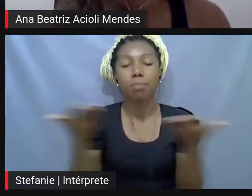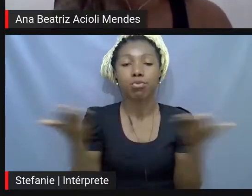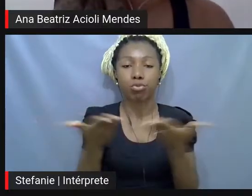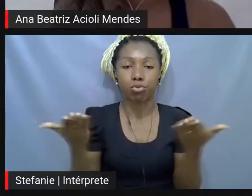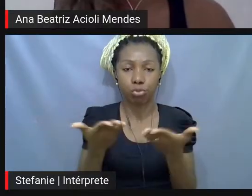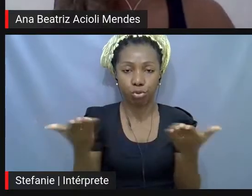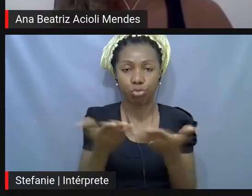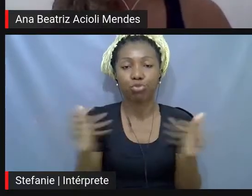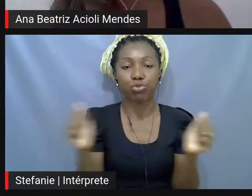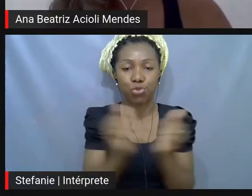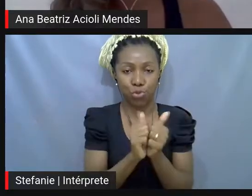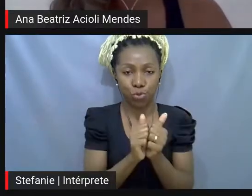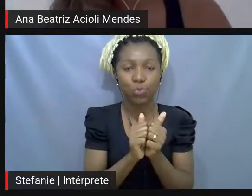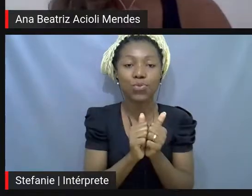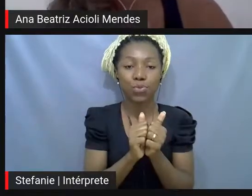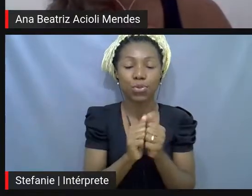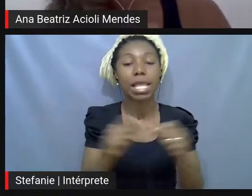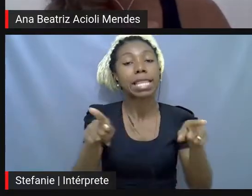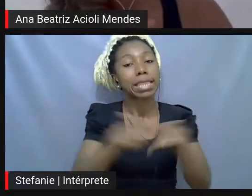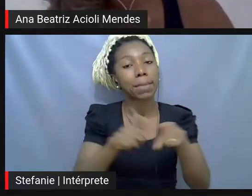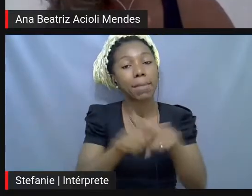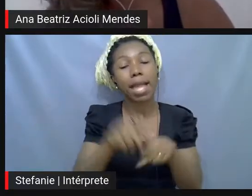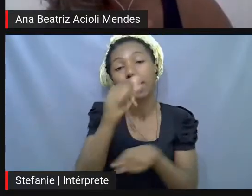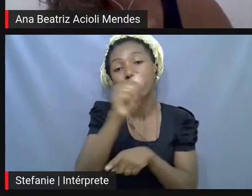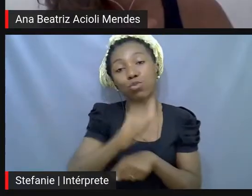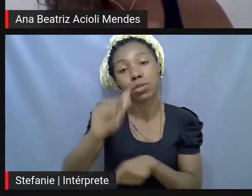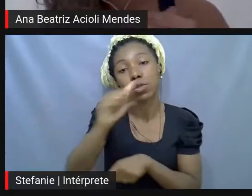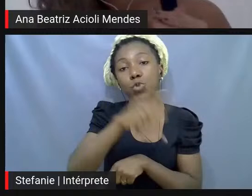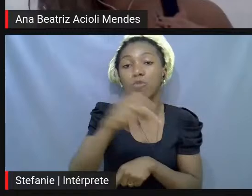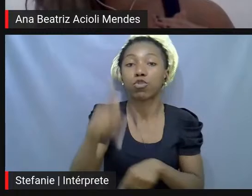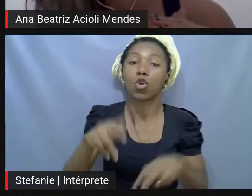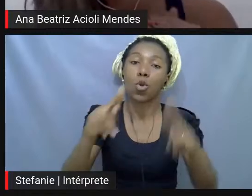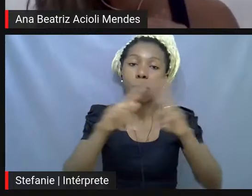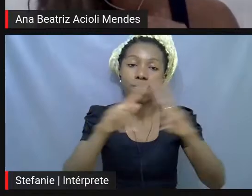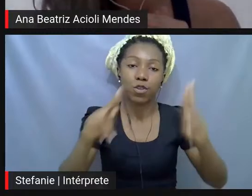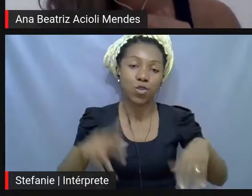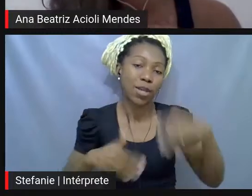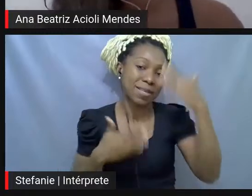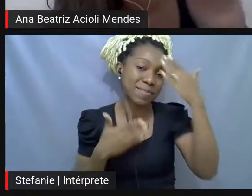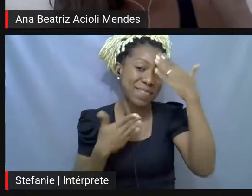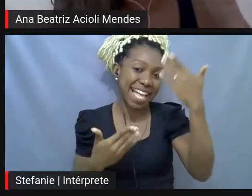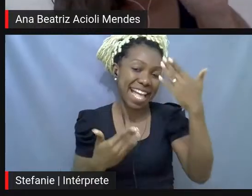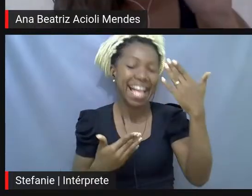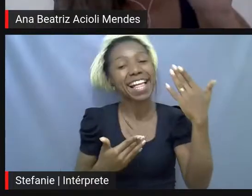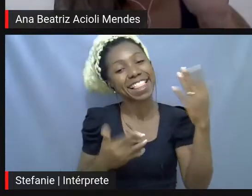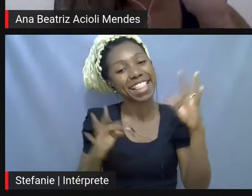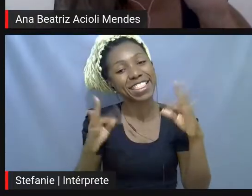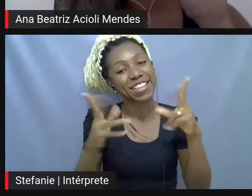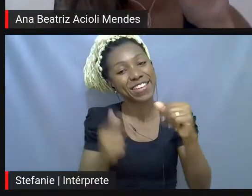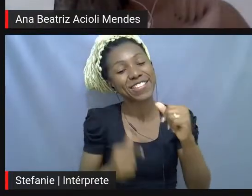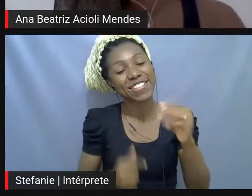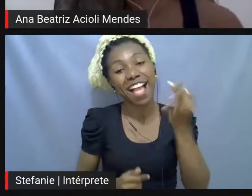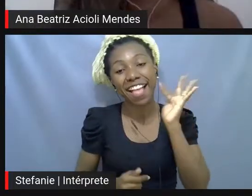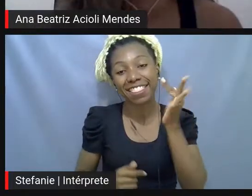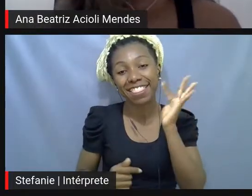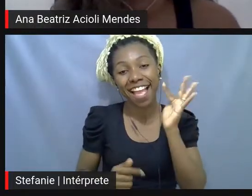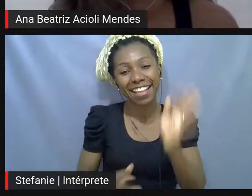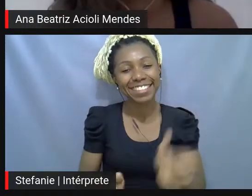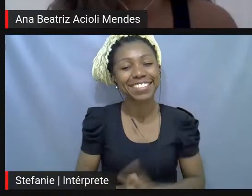e associações de docentes da UFJ muito obrigada a todos e até a próxima